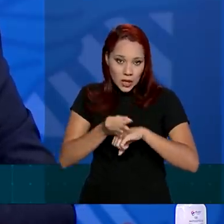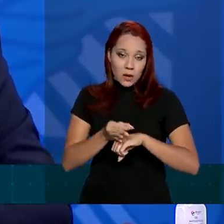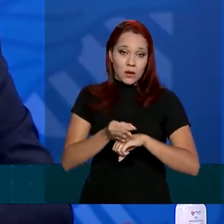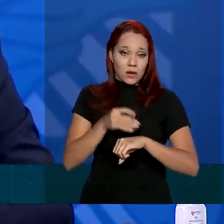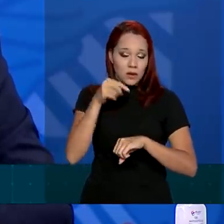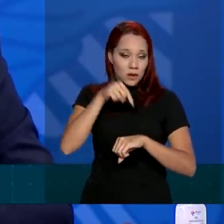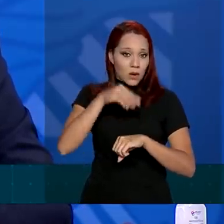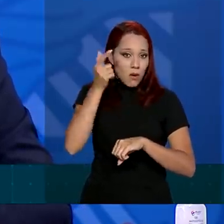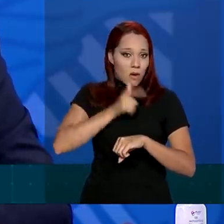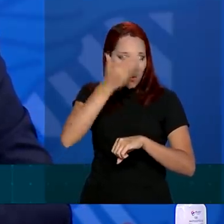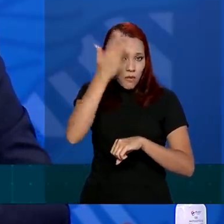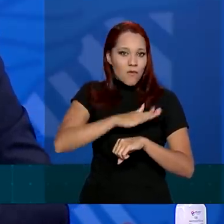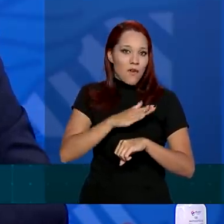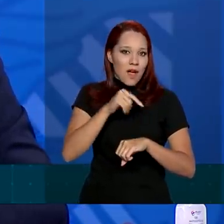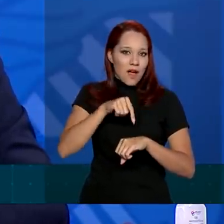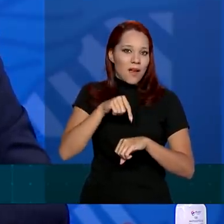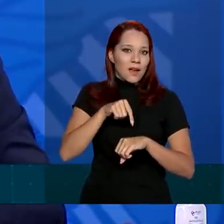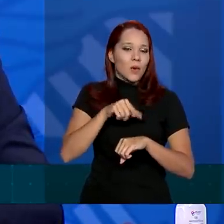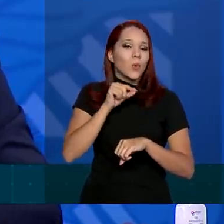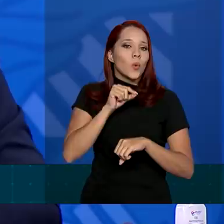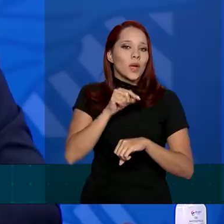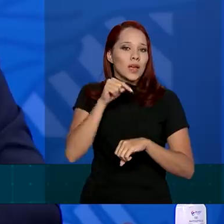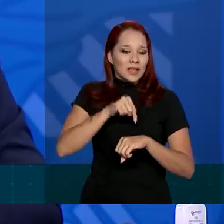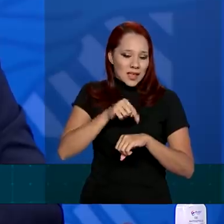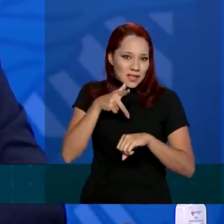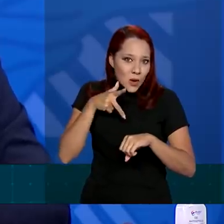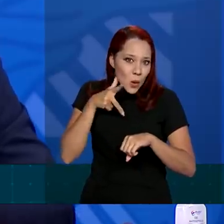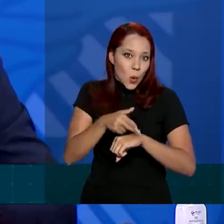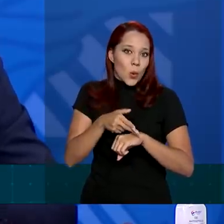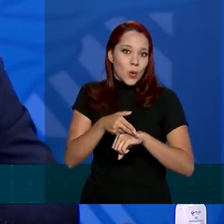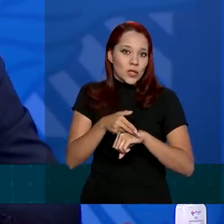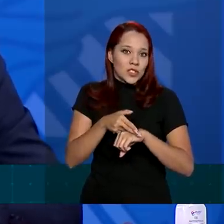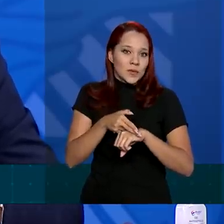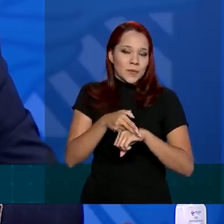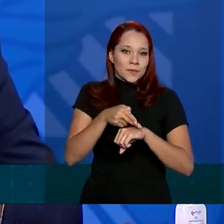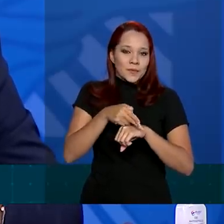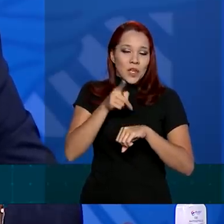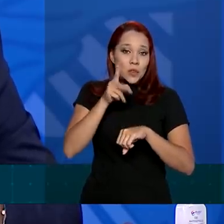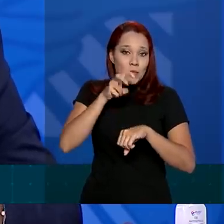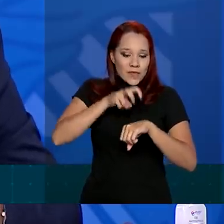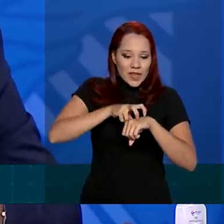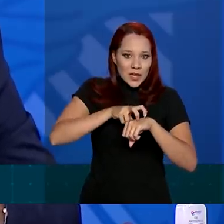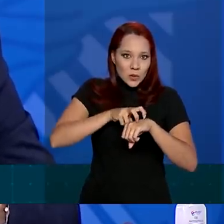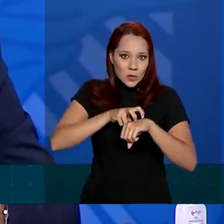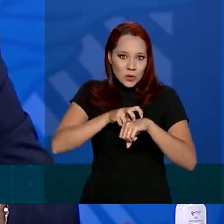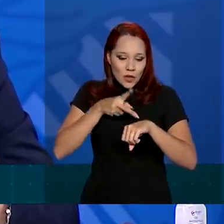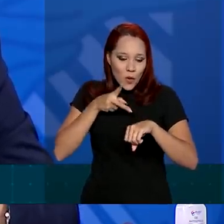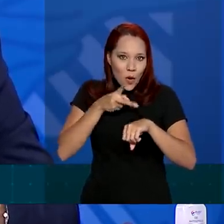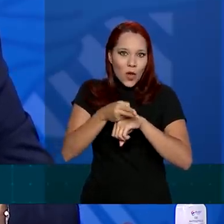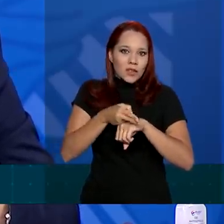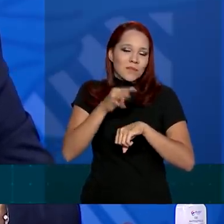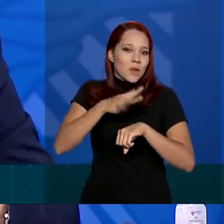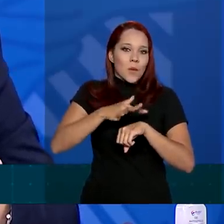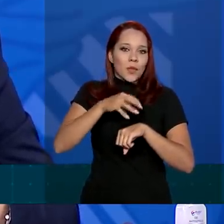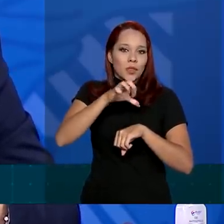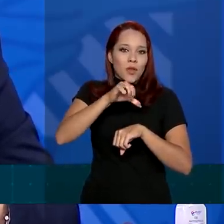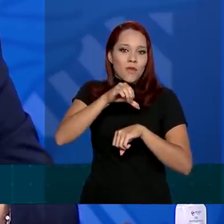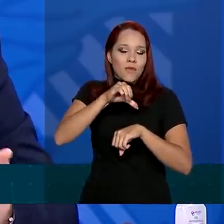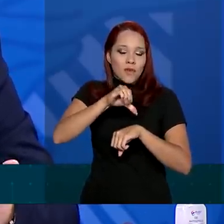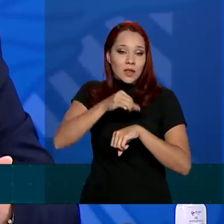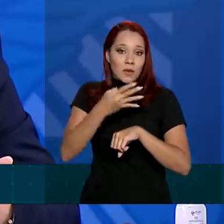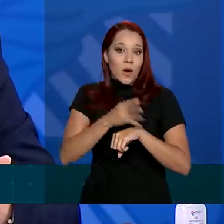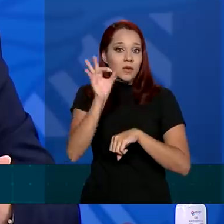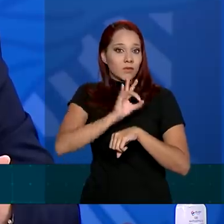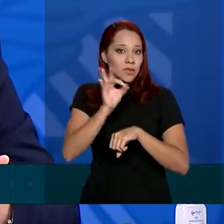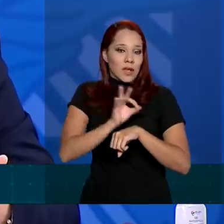conseguimos comprovar que a inibição da carga viral nas células foi de 94%,